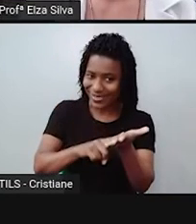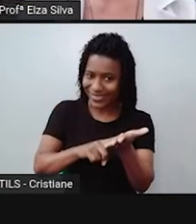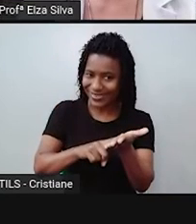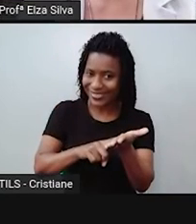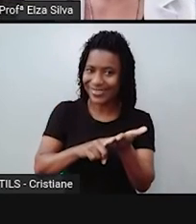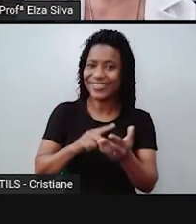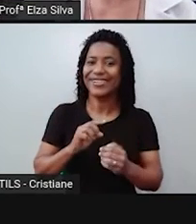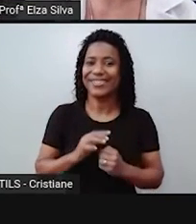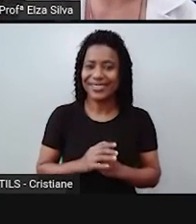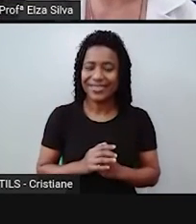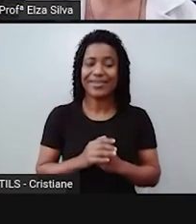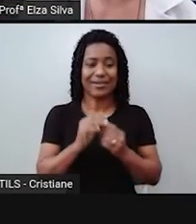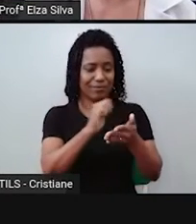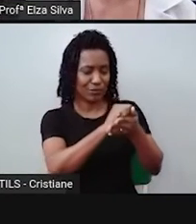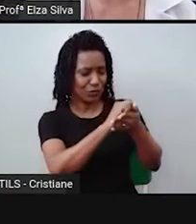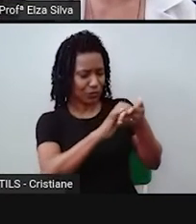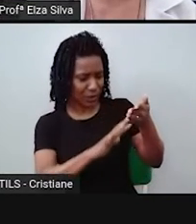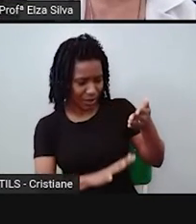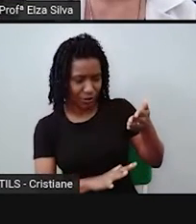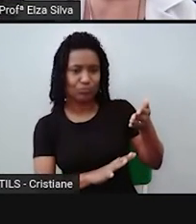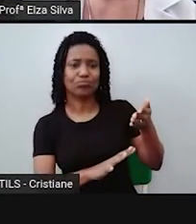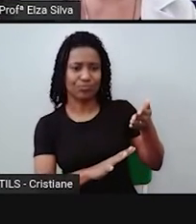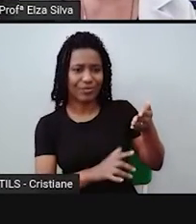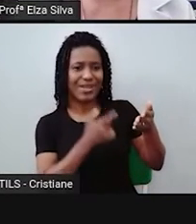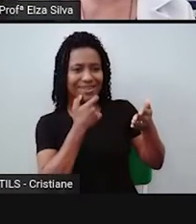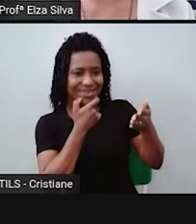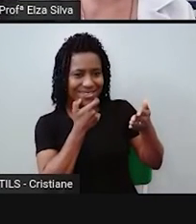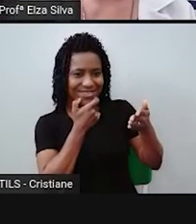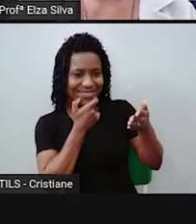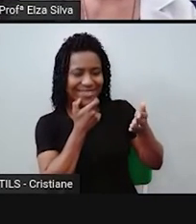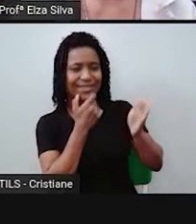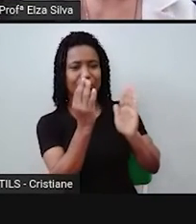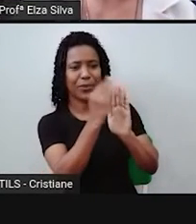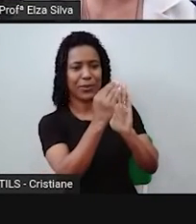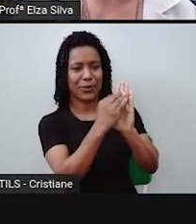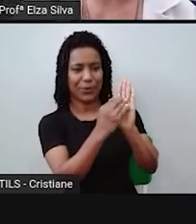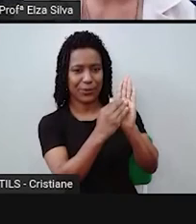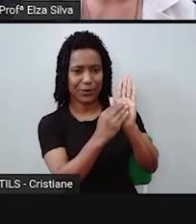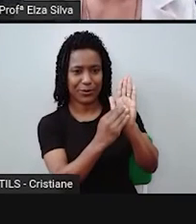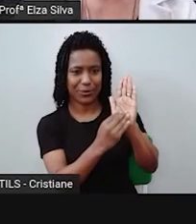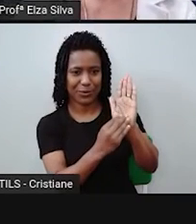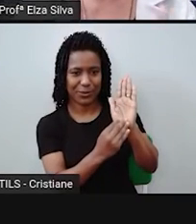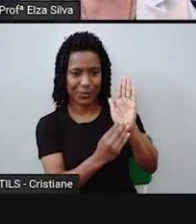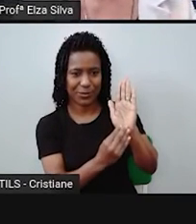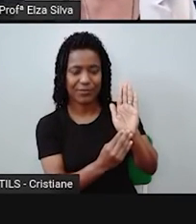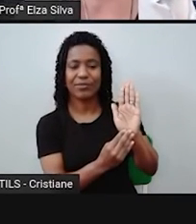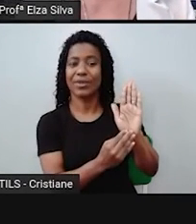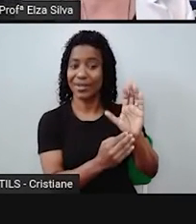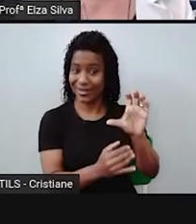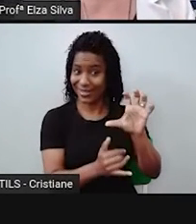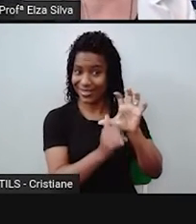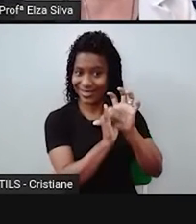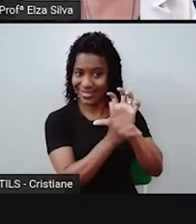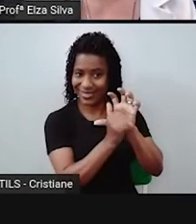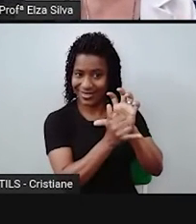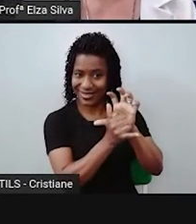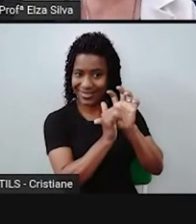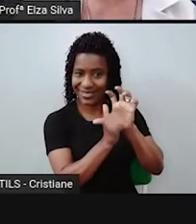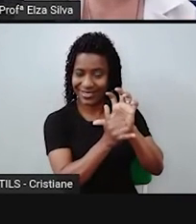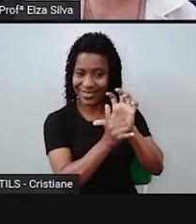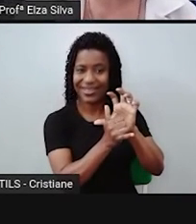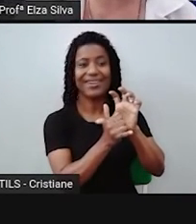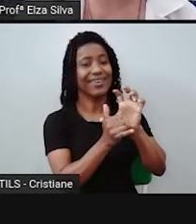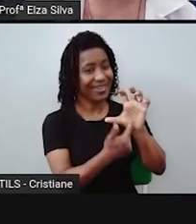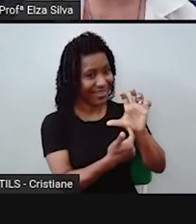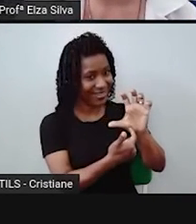que assim que a atividade estiver pronta, vocês contem-nos como foi a sua experiência ao produzir